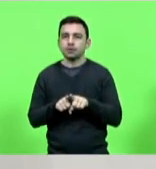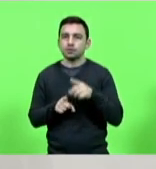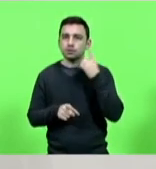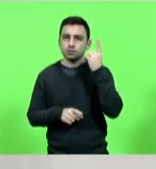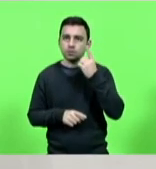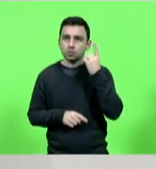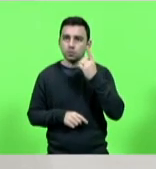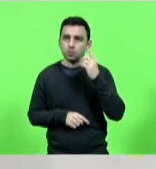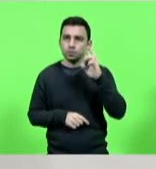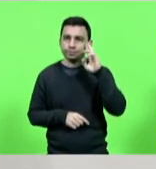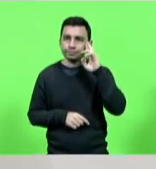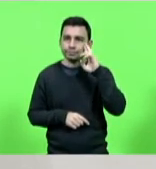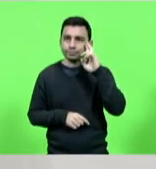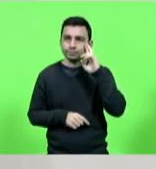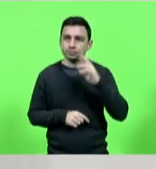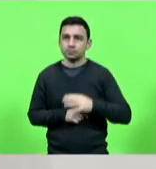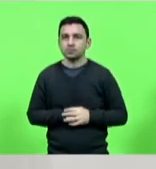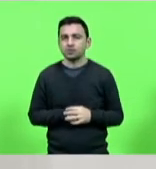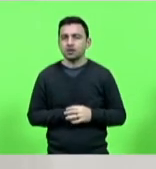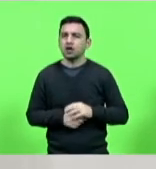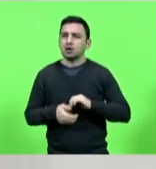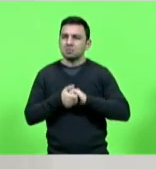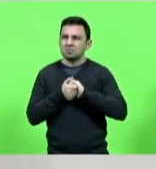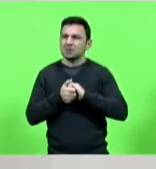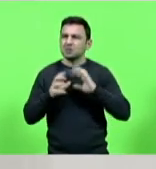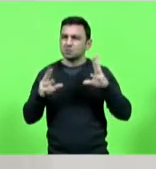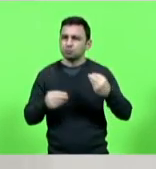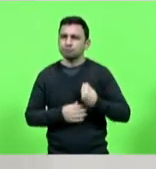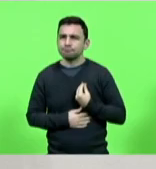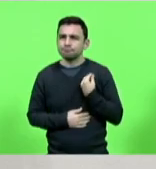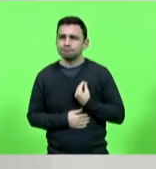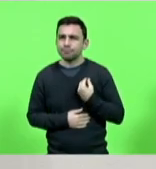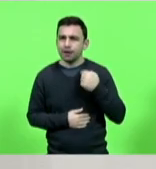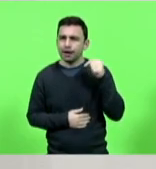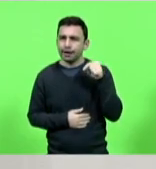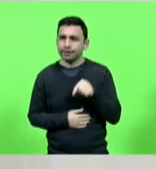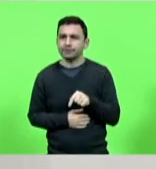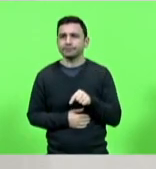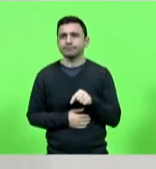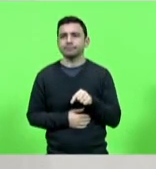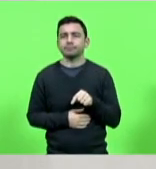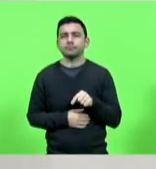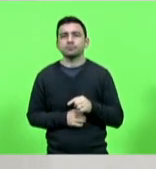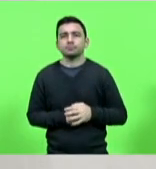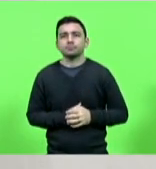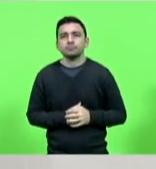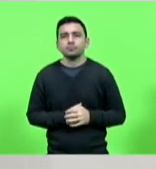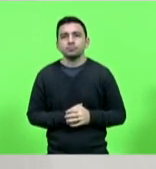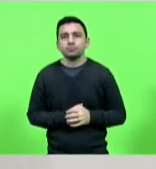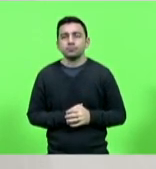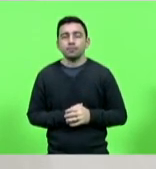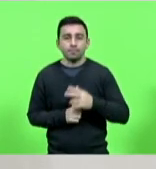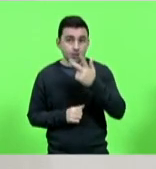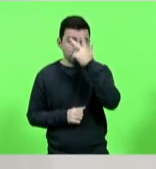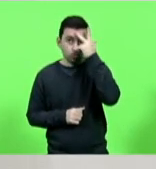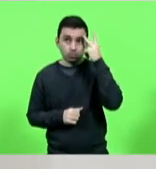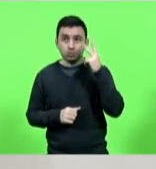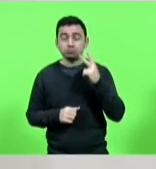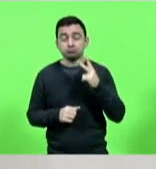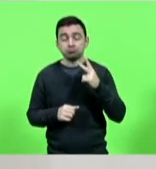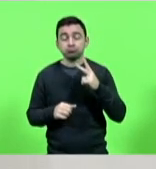Minoto, cumprimento a todos que se fazem presentes, colaboradores aqui da casa, quem nos assiste nos canais